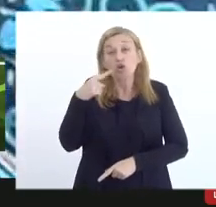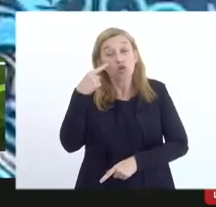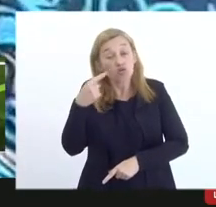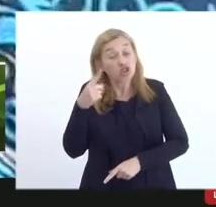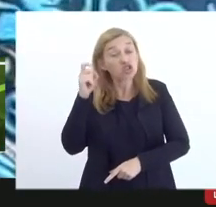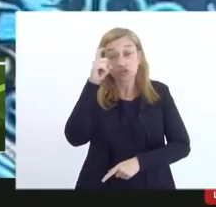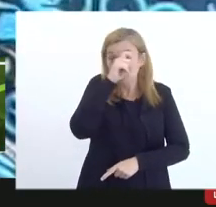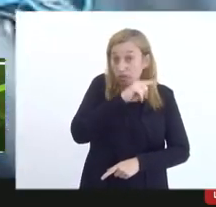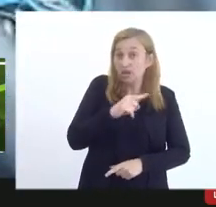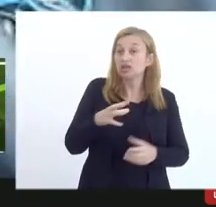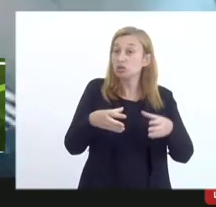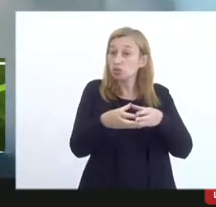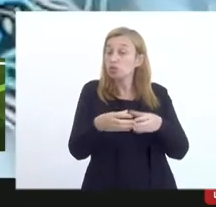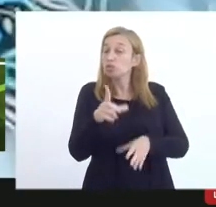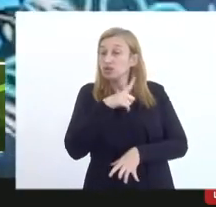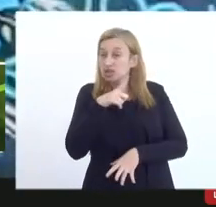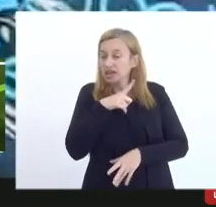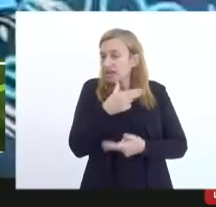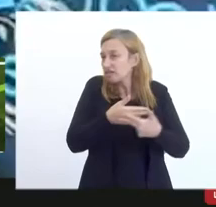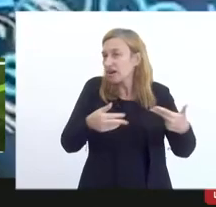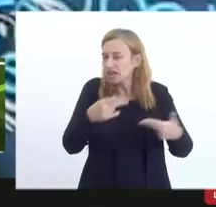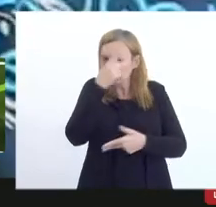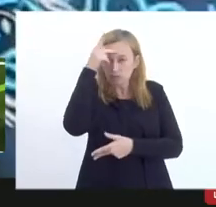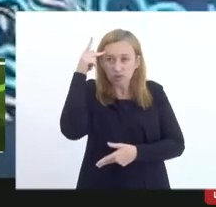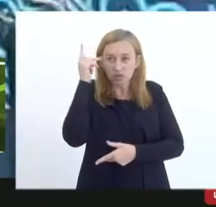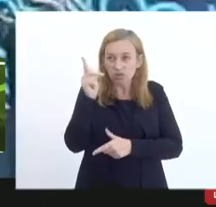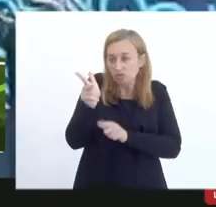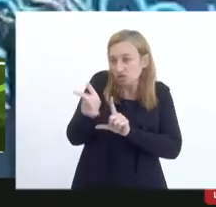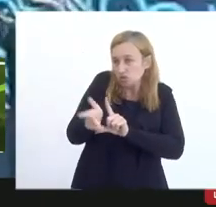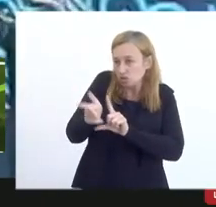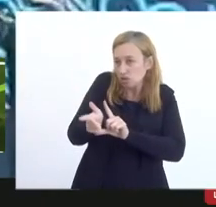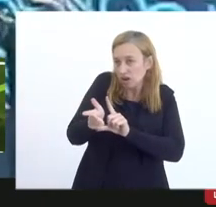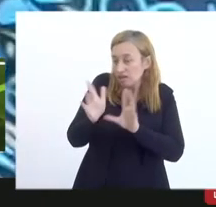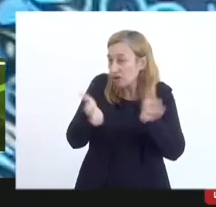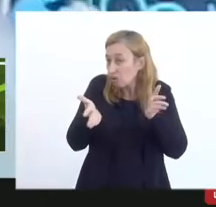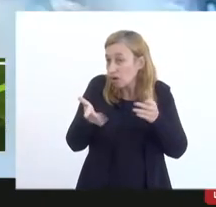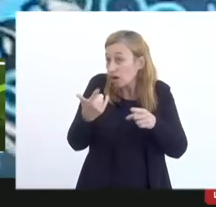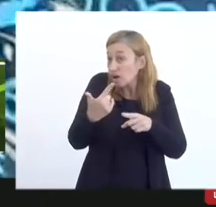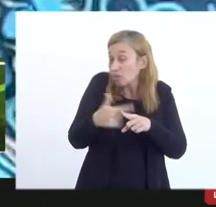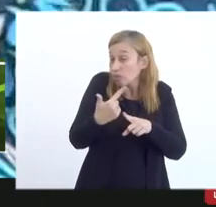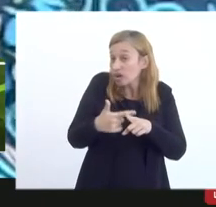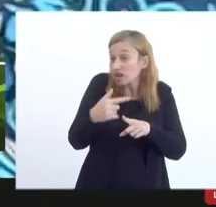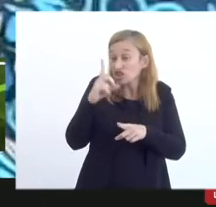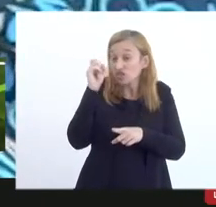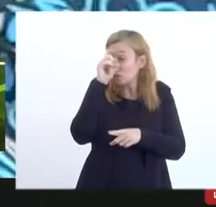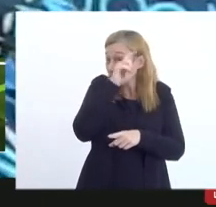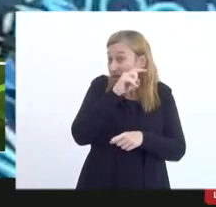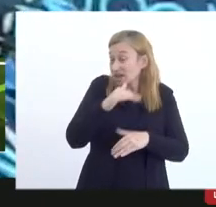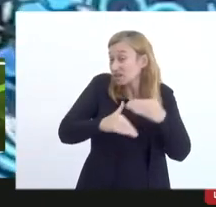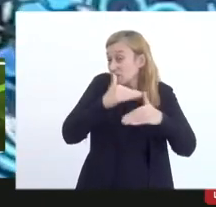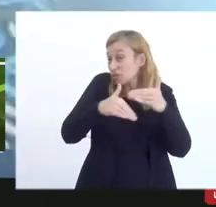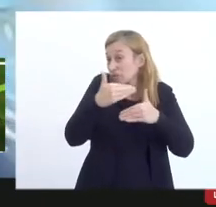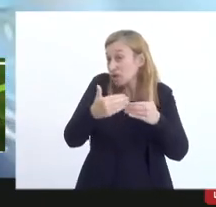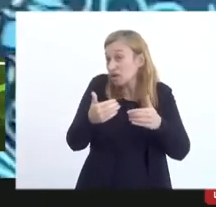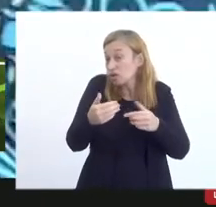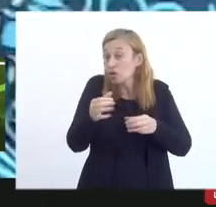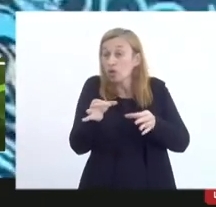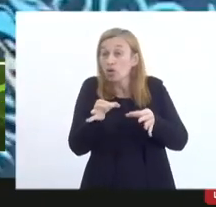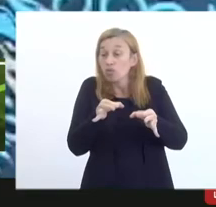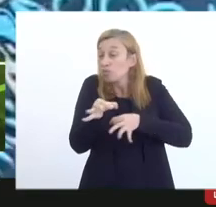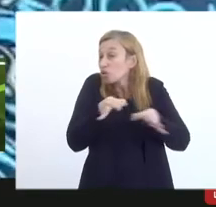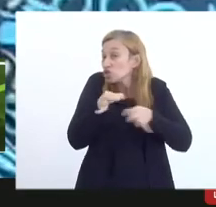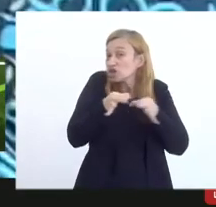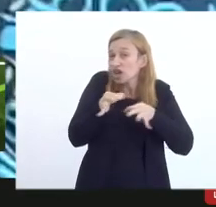que a comunidade tem. Muita gente não acessou a LAB agora, recentemente, porque teve dificuldade de desenvolver um projeto, vai ter